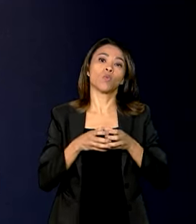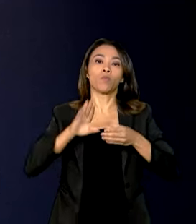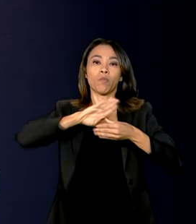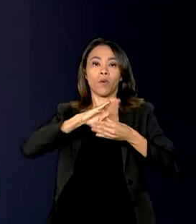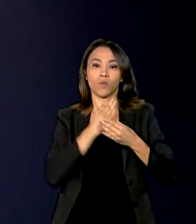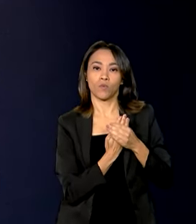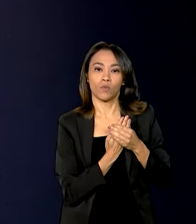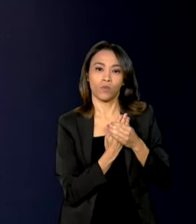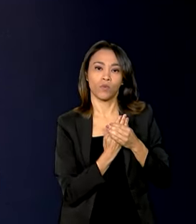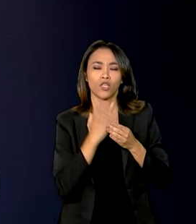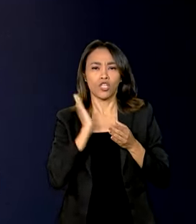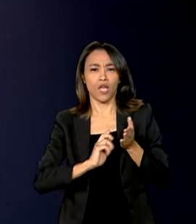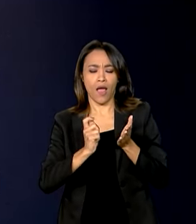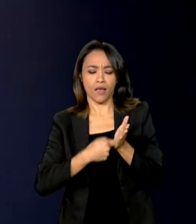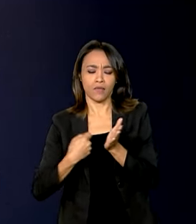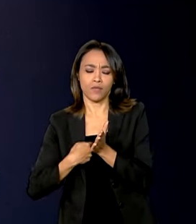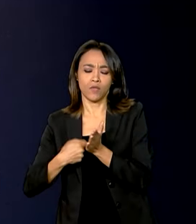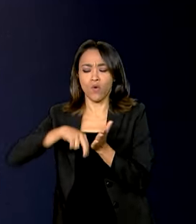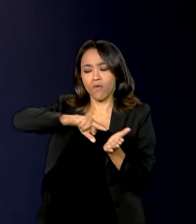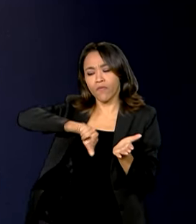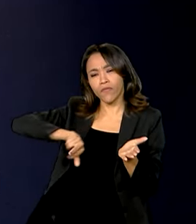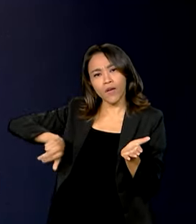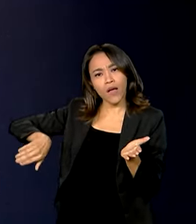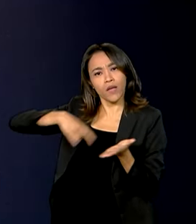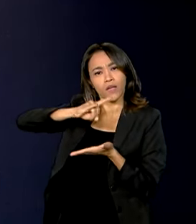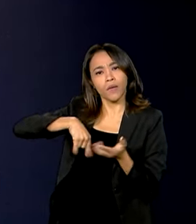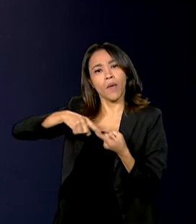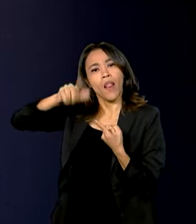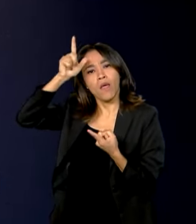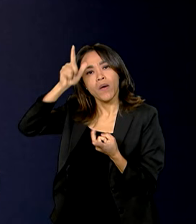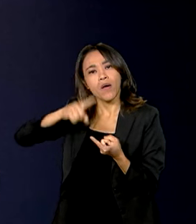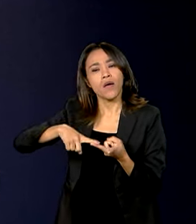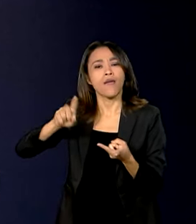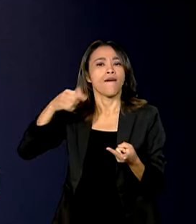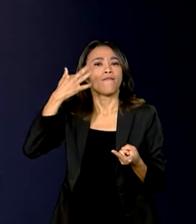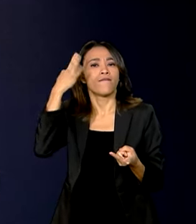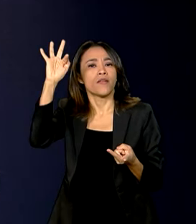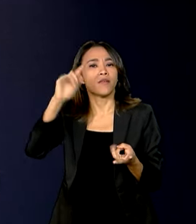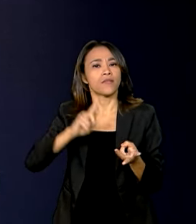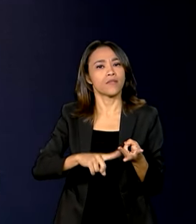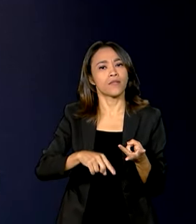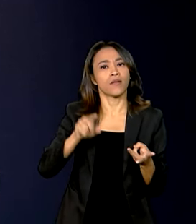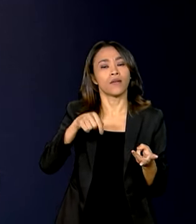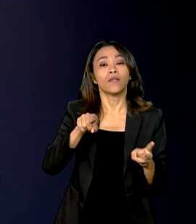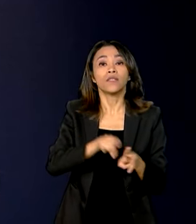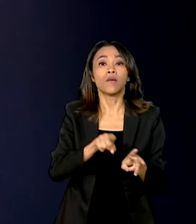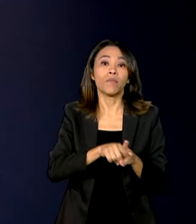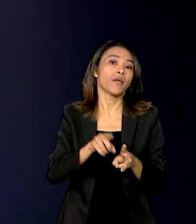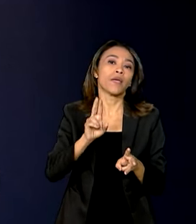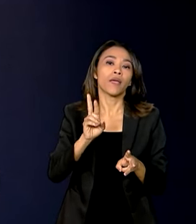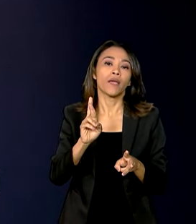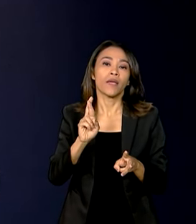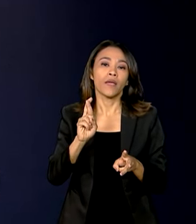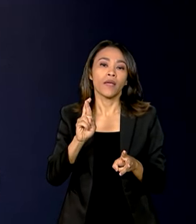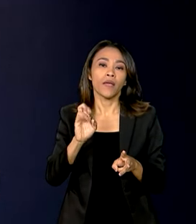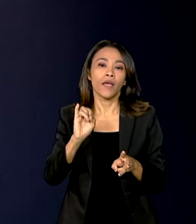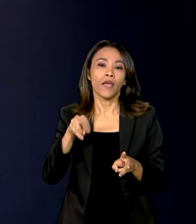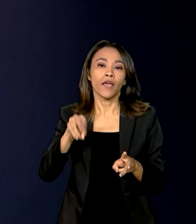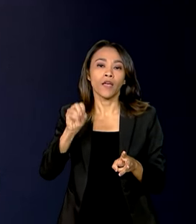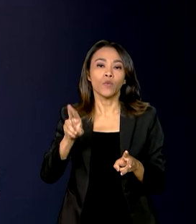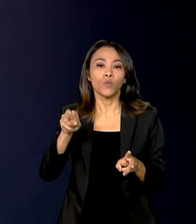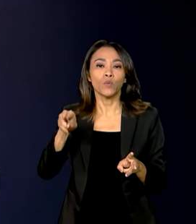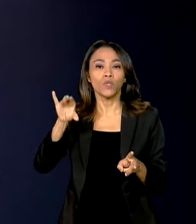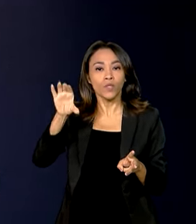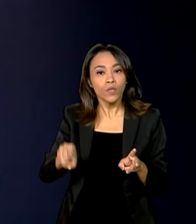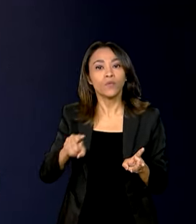assinou uma série de acordos bilaterais com países como Alemanha, França e Reino Unido para a realização de ações conjuntas para a promoção